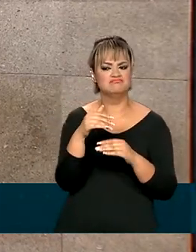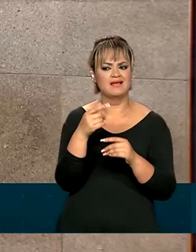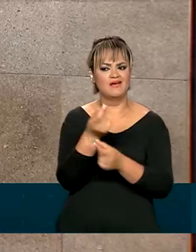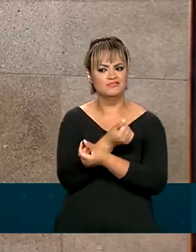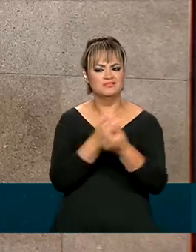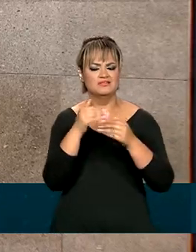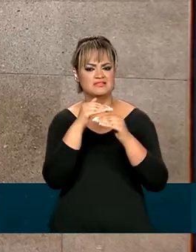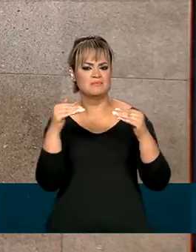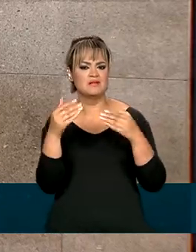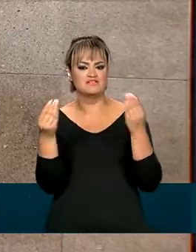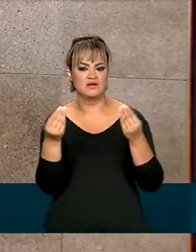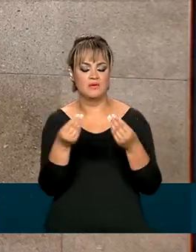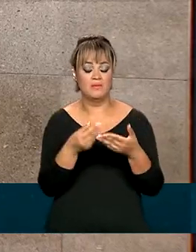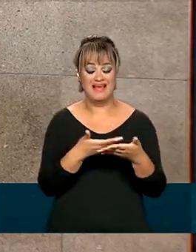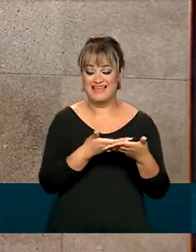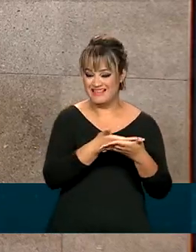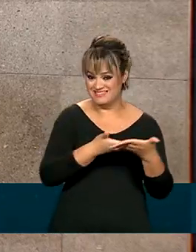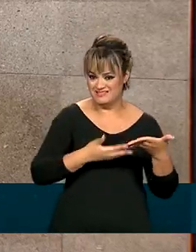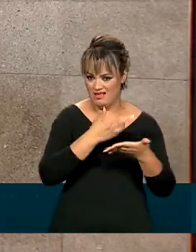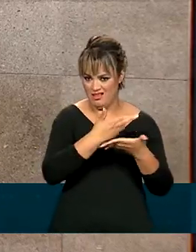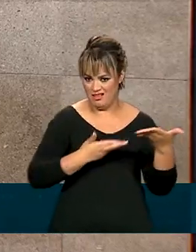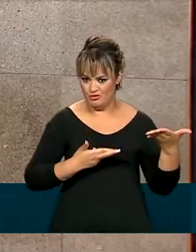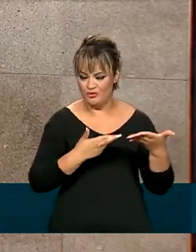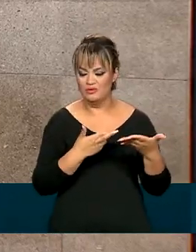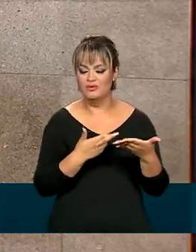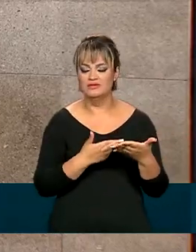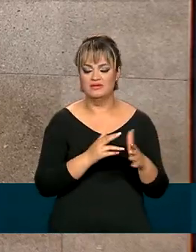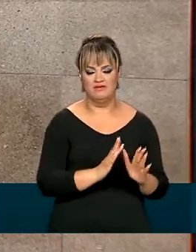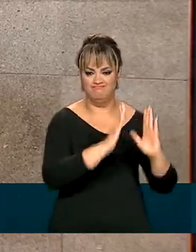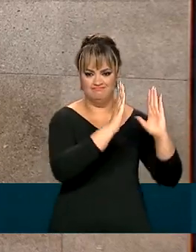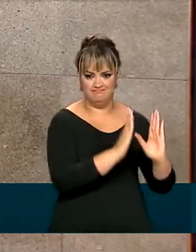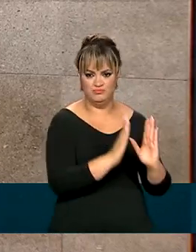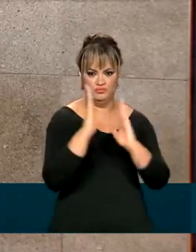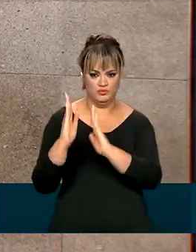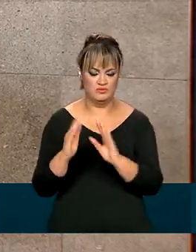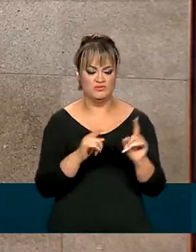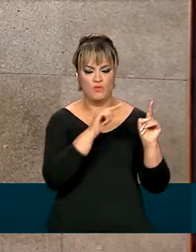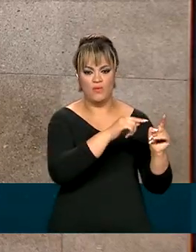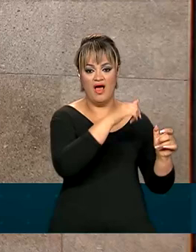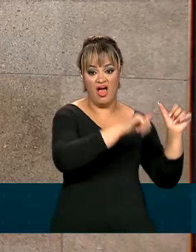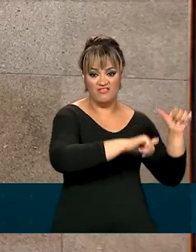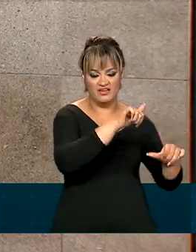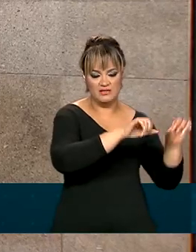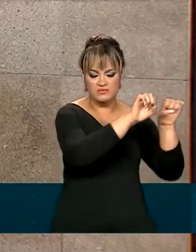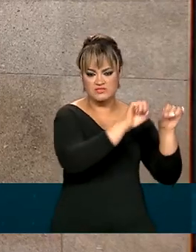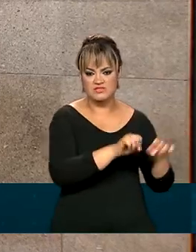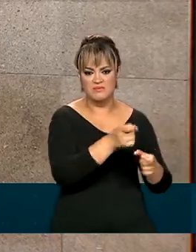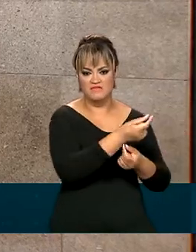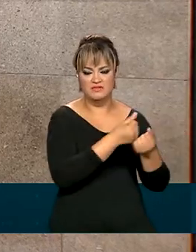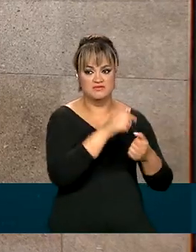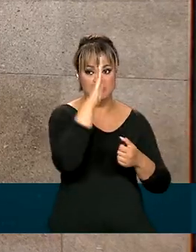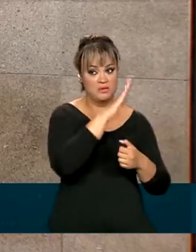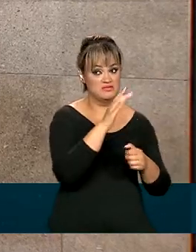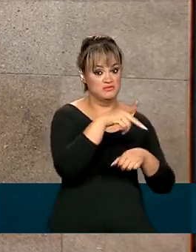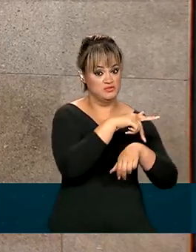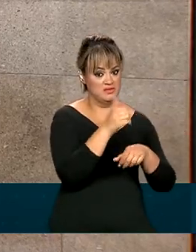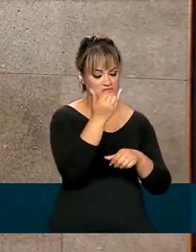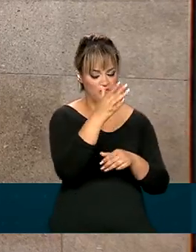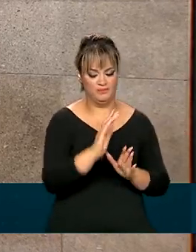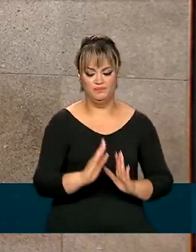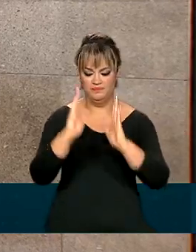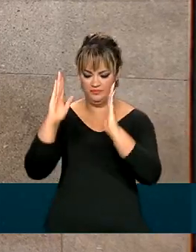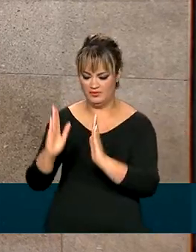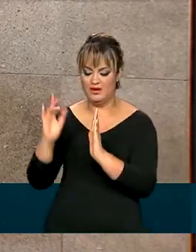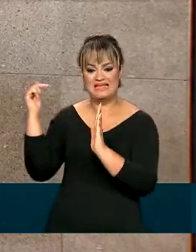O relatório tem dois capítulos. Um que avalia os sistemas financeiros nacional e internacional. E o